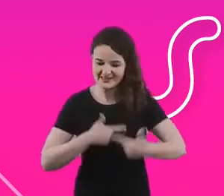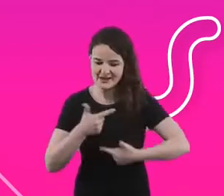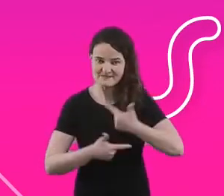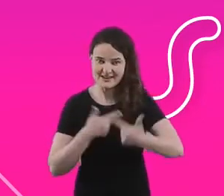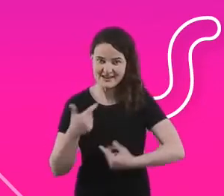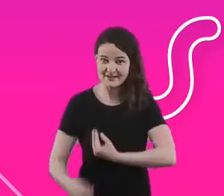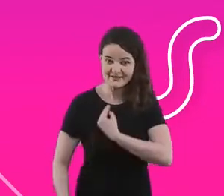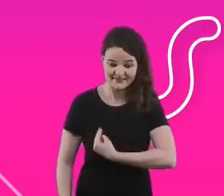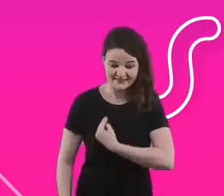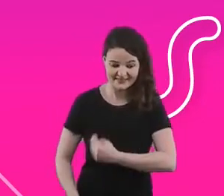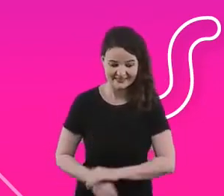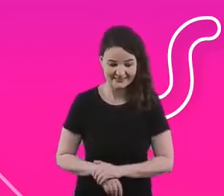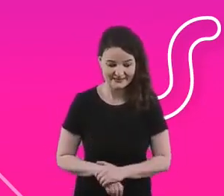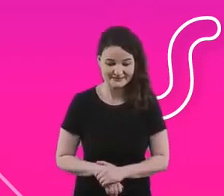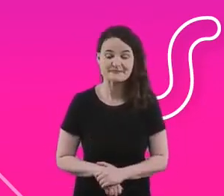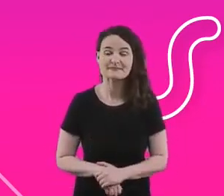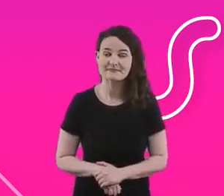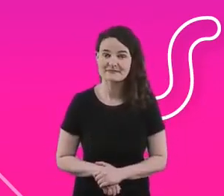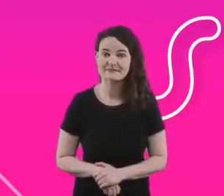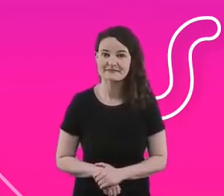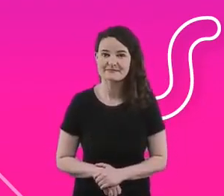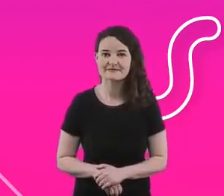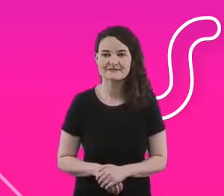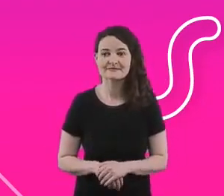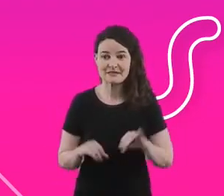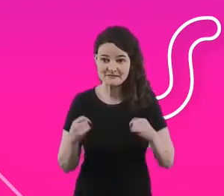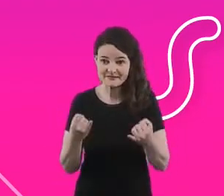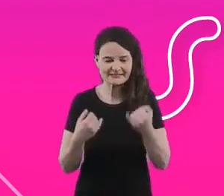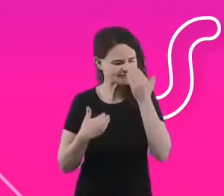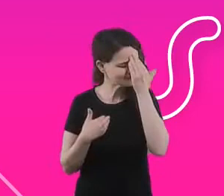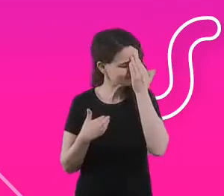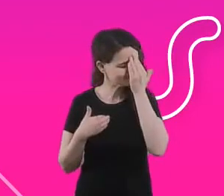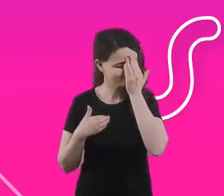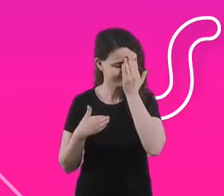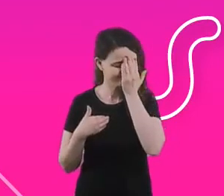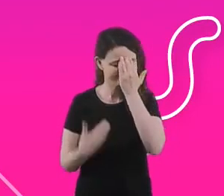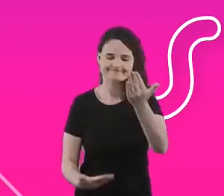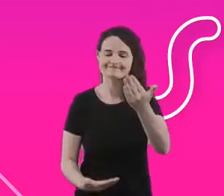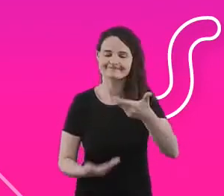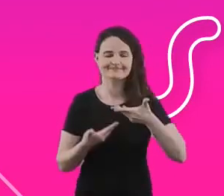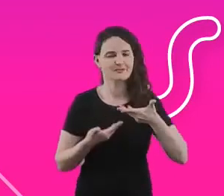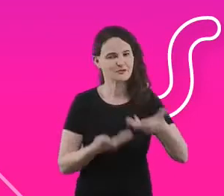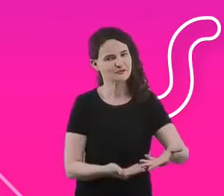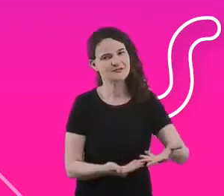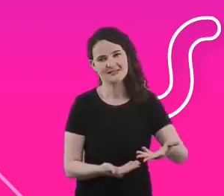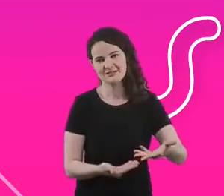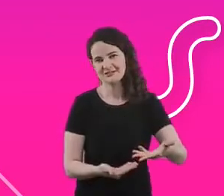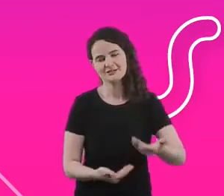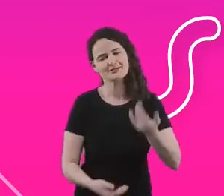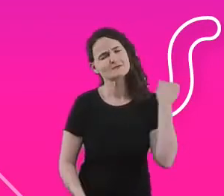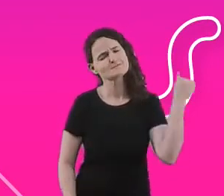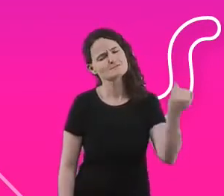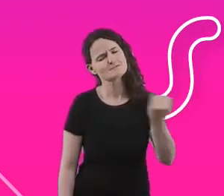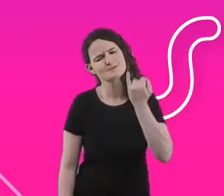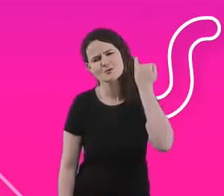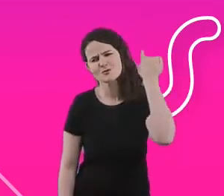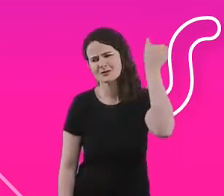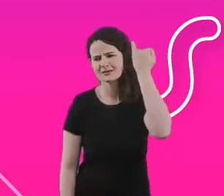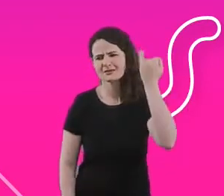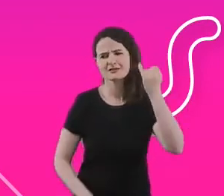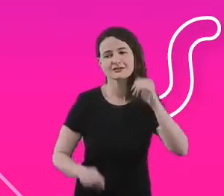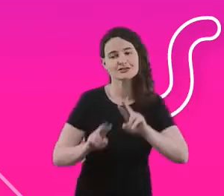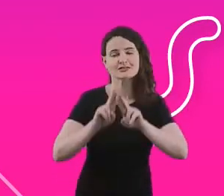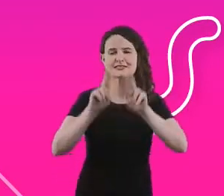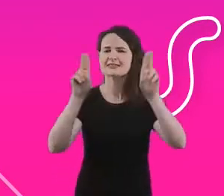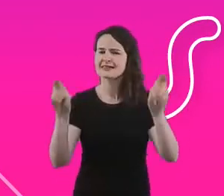Eu queria aproveitar para agradecer muito esse convite para falar nesse evento, que eu acho que é super relevante a gente tocar nesse assunto e falar